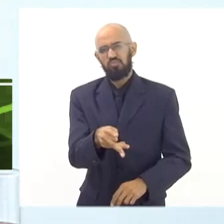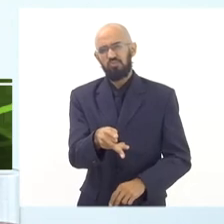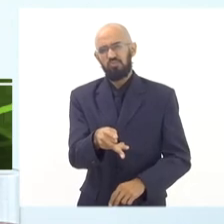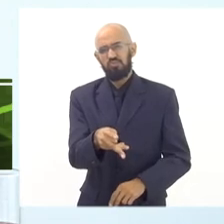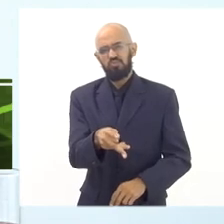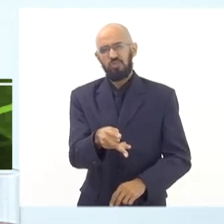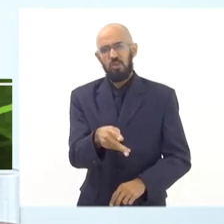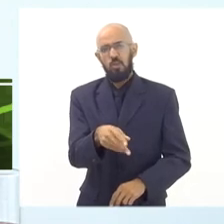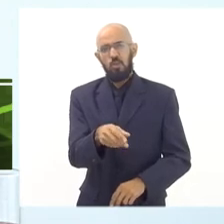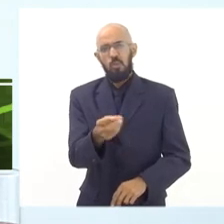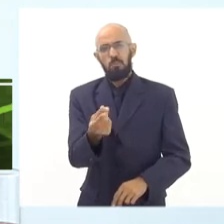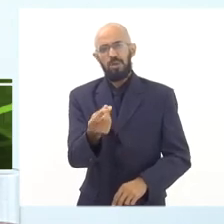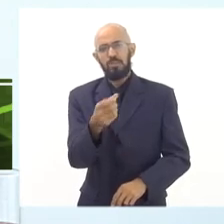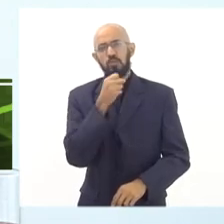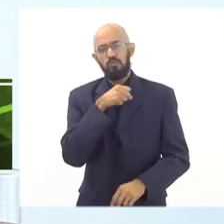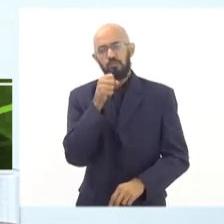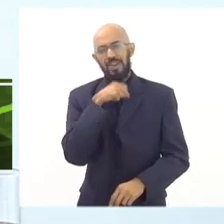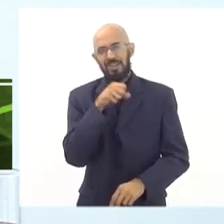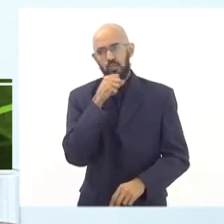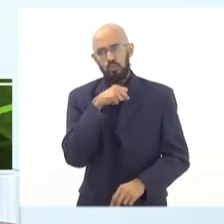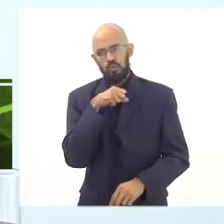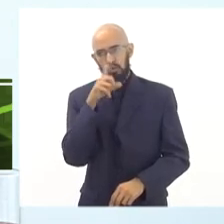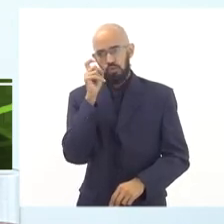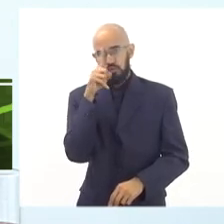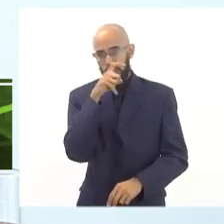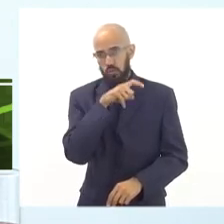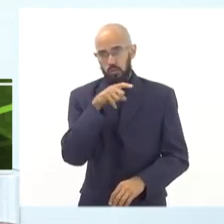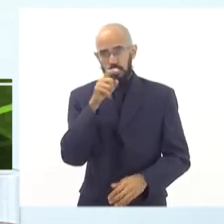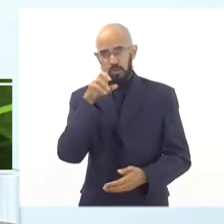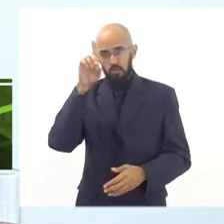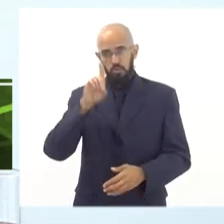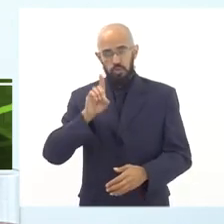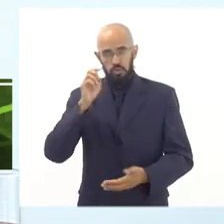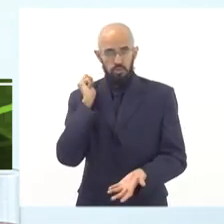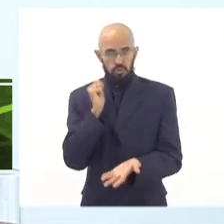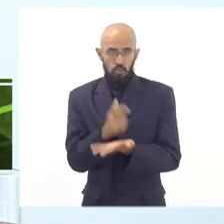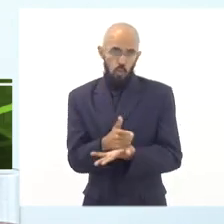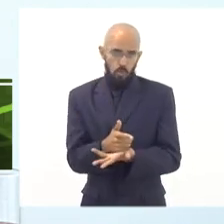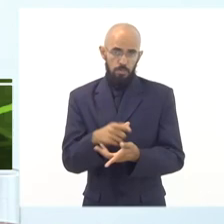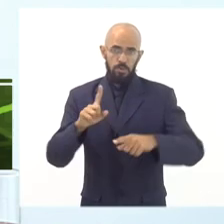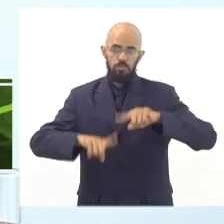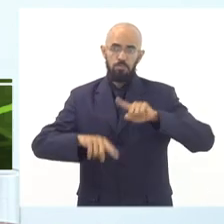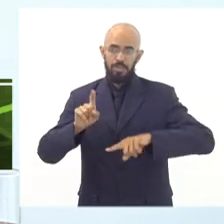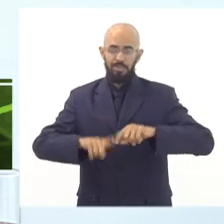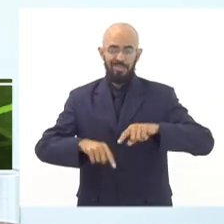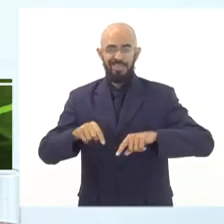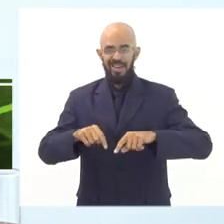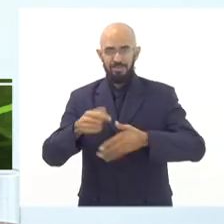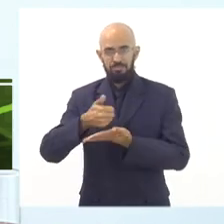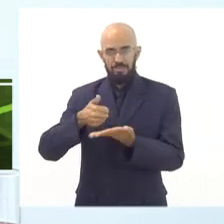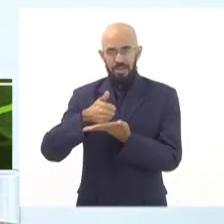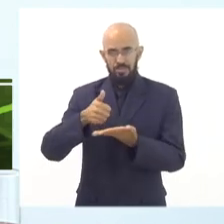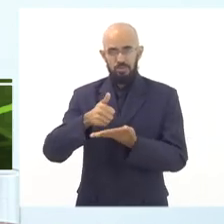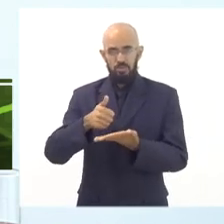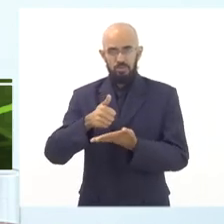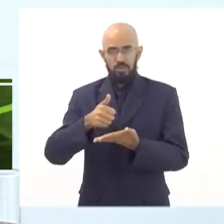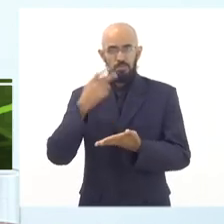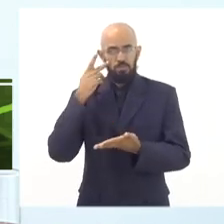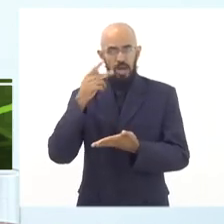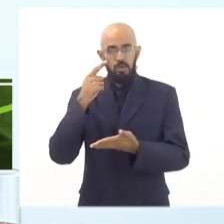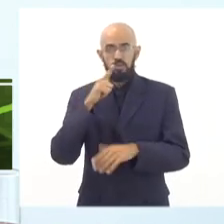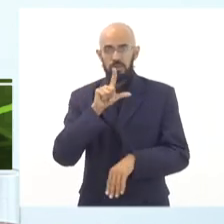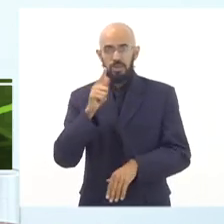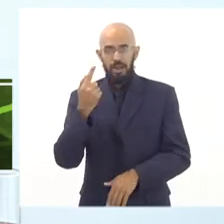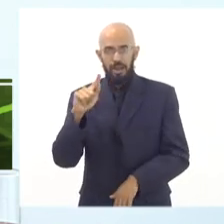dificultando com que os diretores consigam comprar os itens alimentícios fundamentais para garantir uma